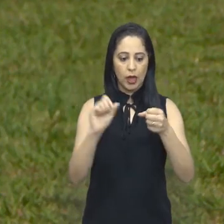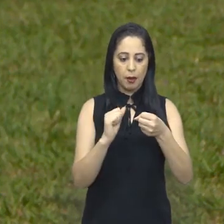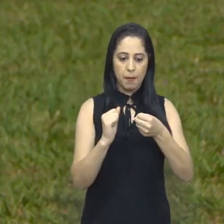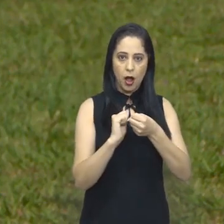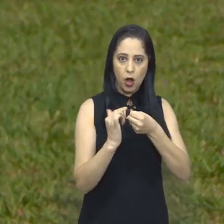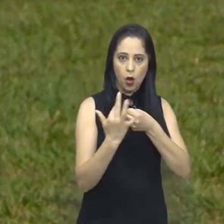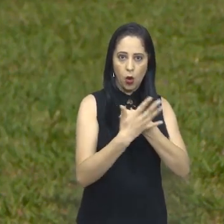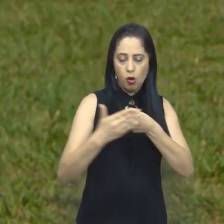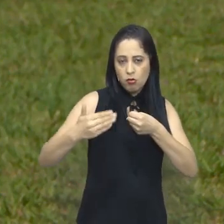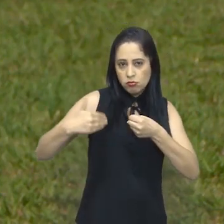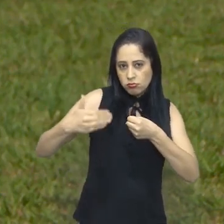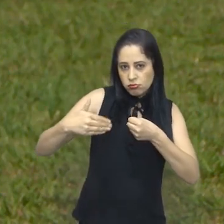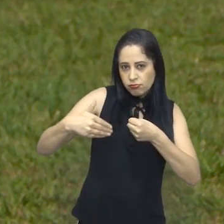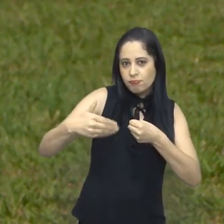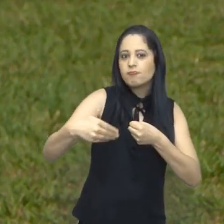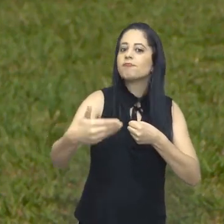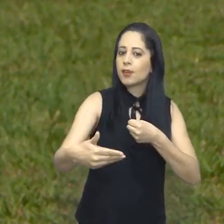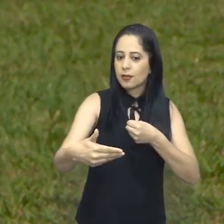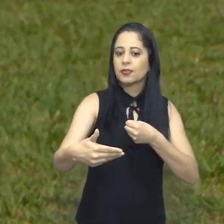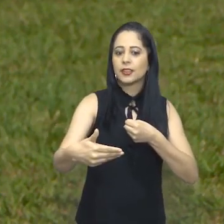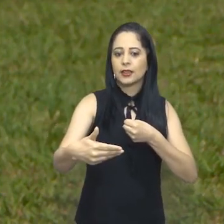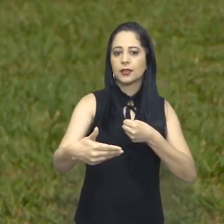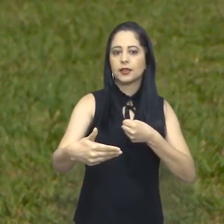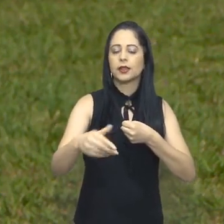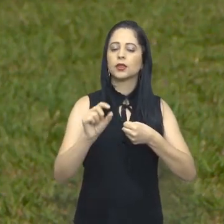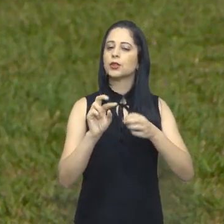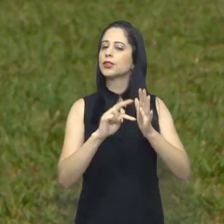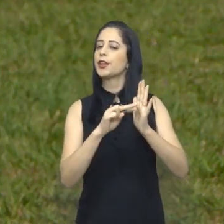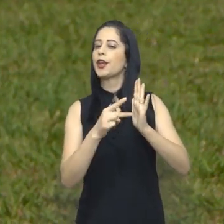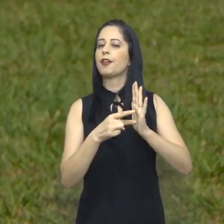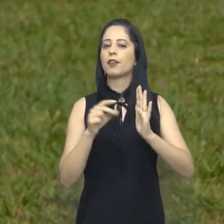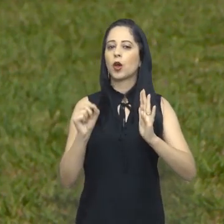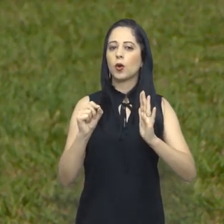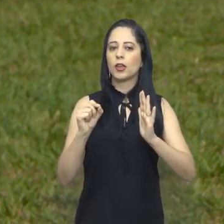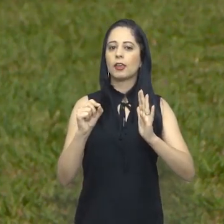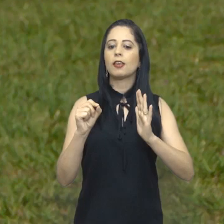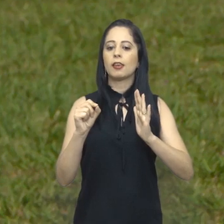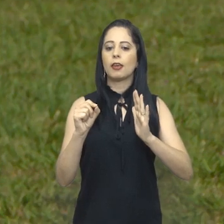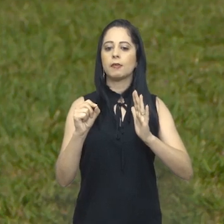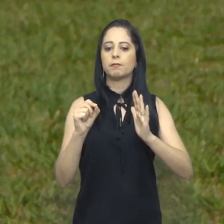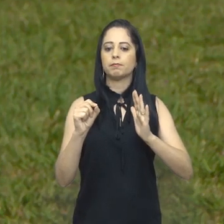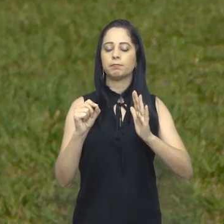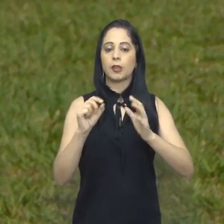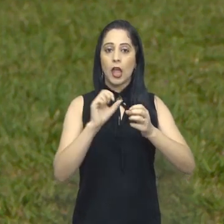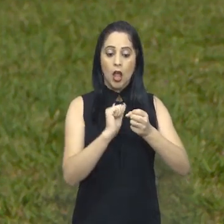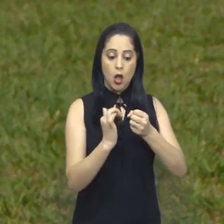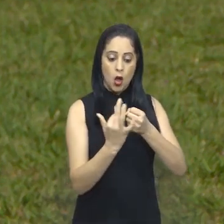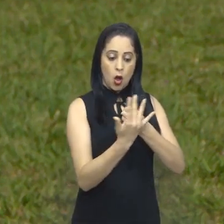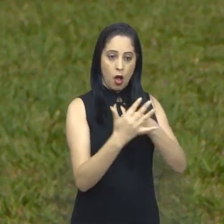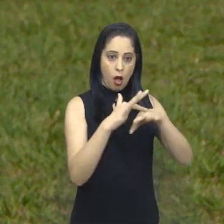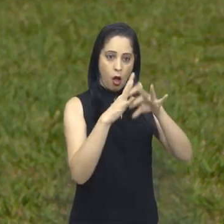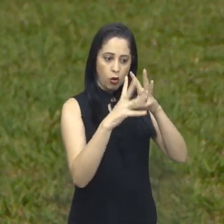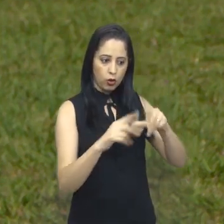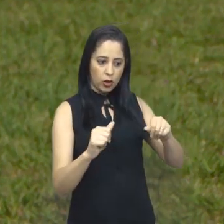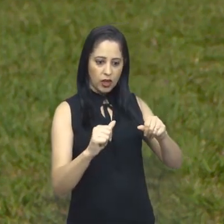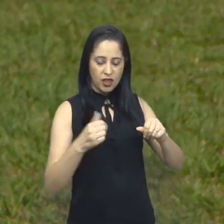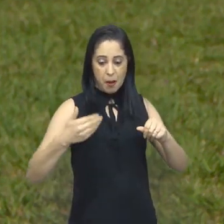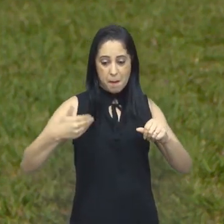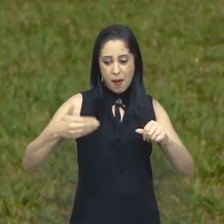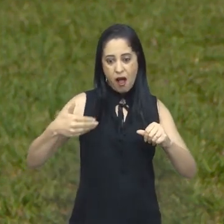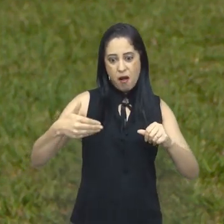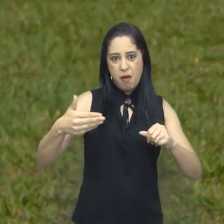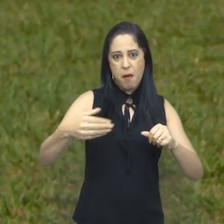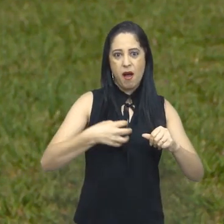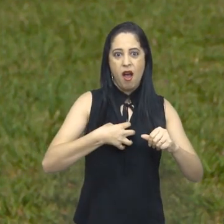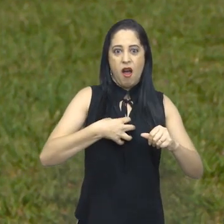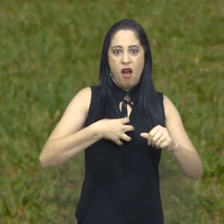pós-Covid, também chamada de Covid longa, é um conjunto de sintomas que surgem e permanecem após